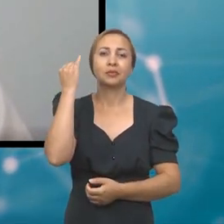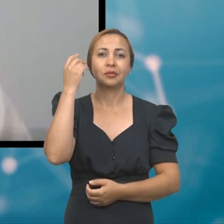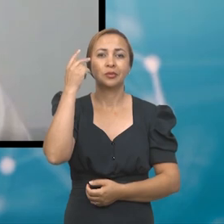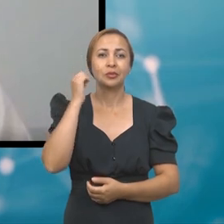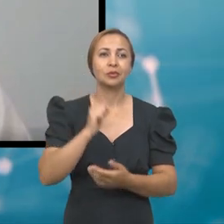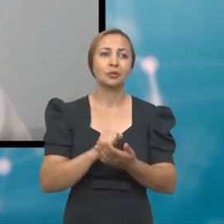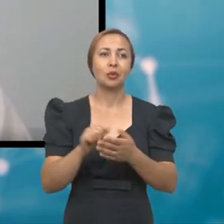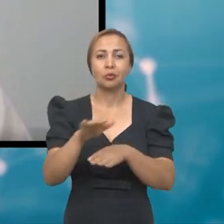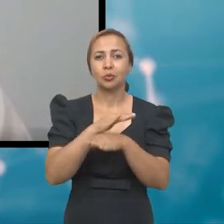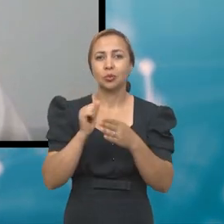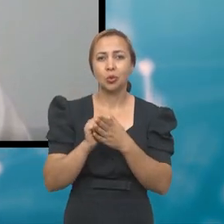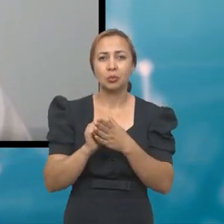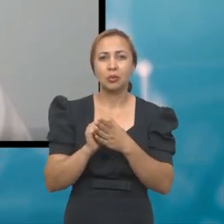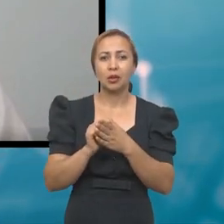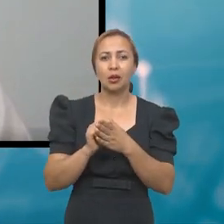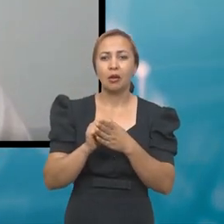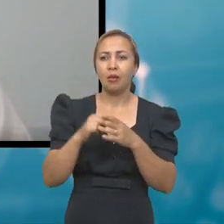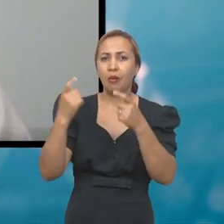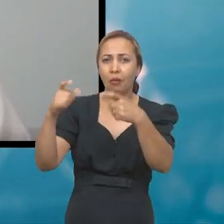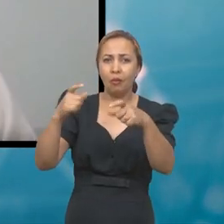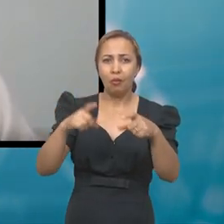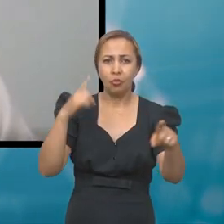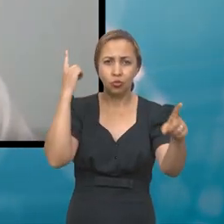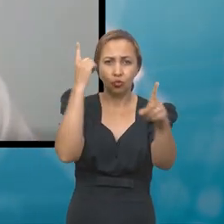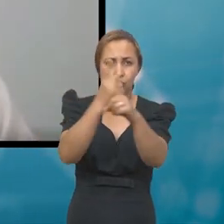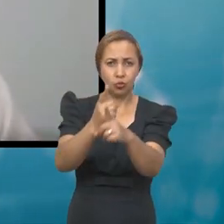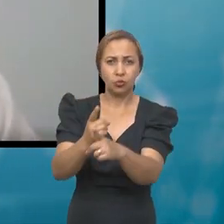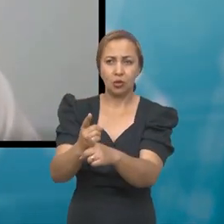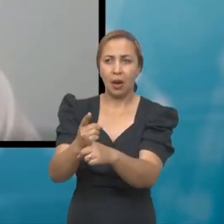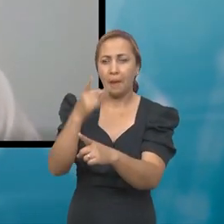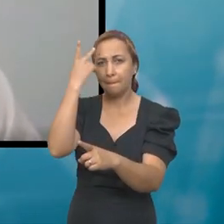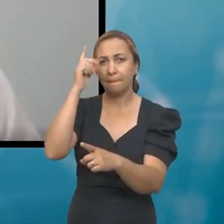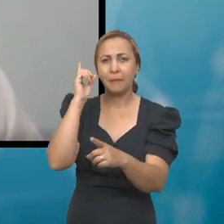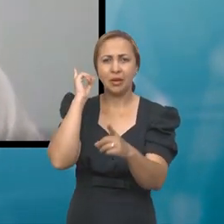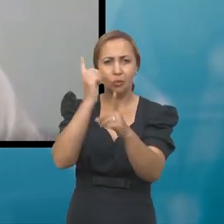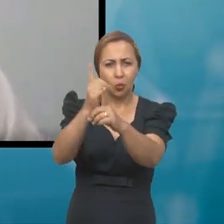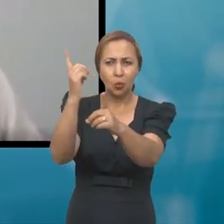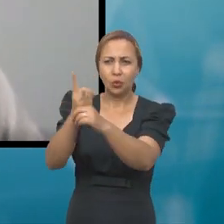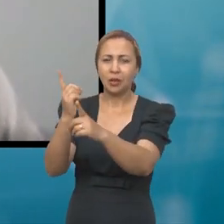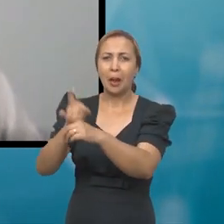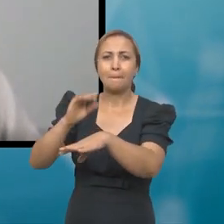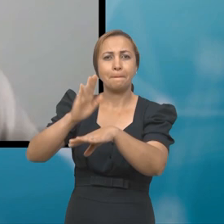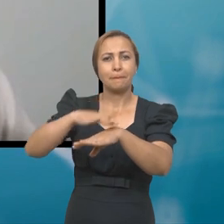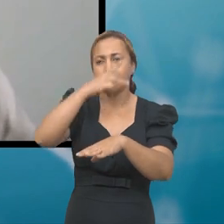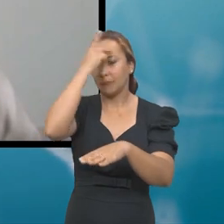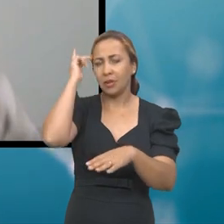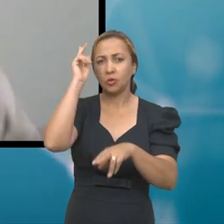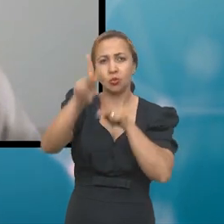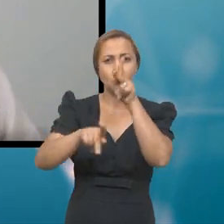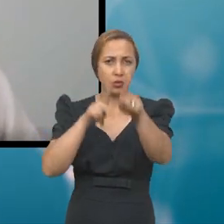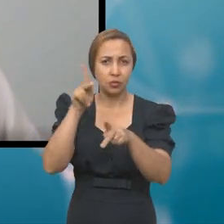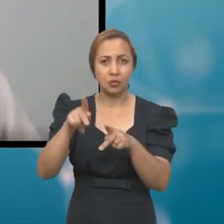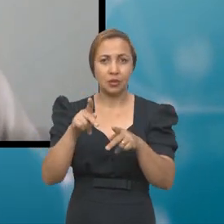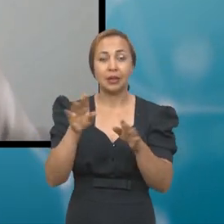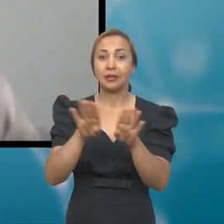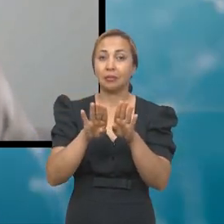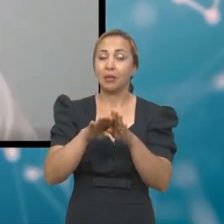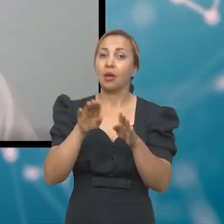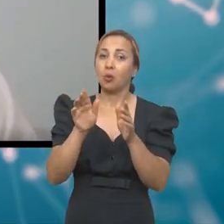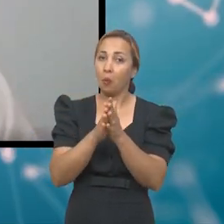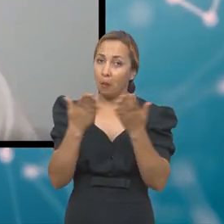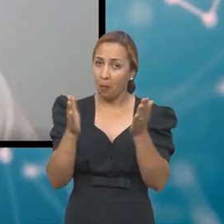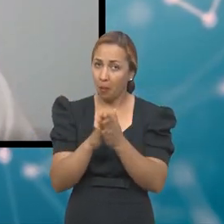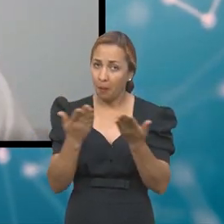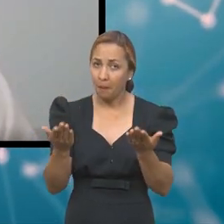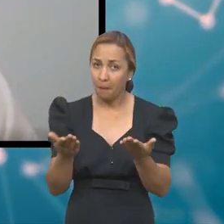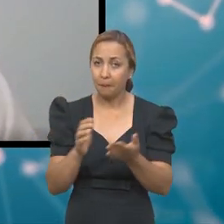do alcance. é tentar alcançar o máximo a população e, principalmente, a população de baixa renda.